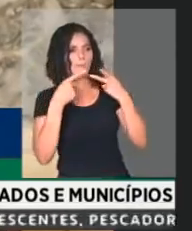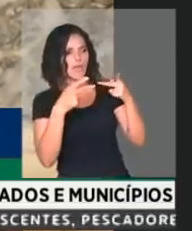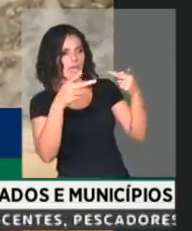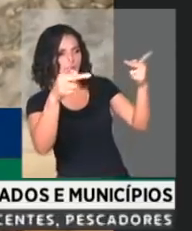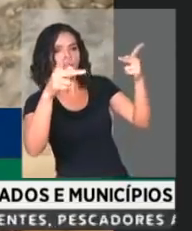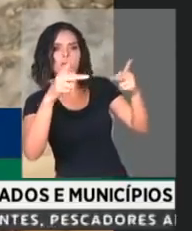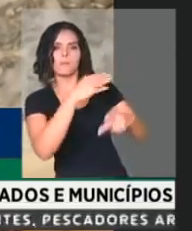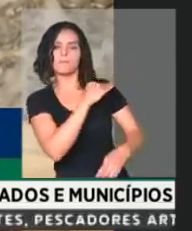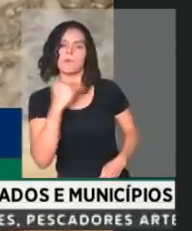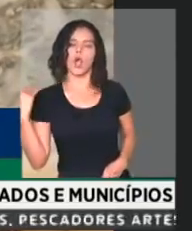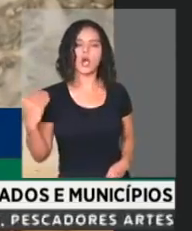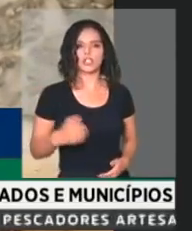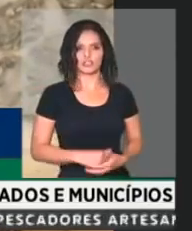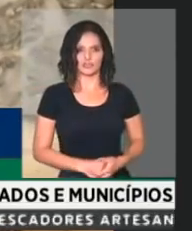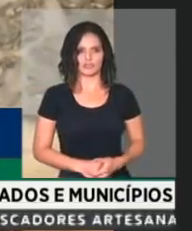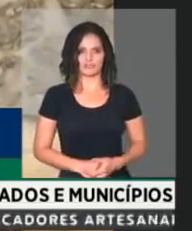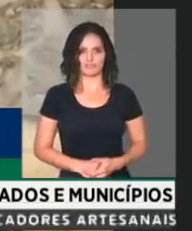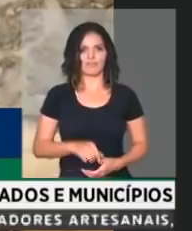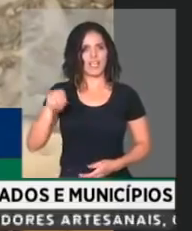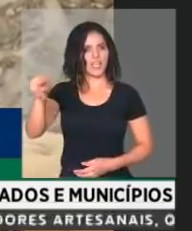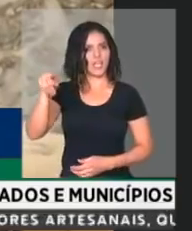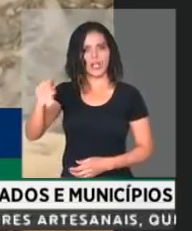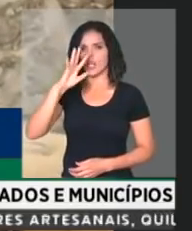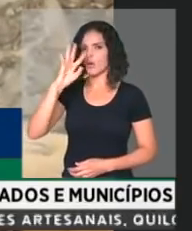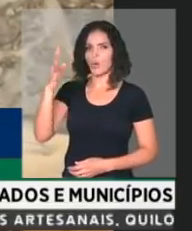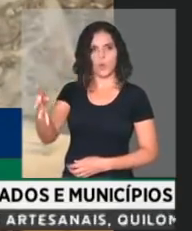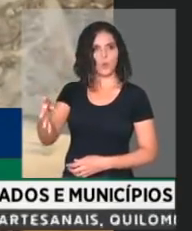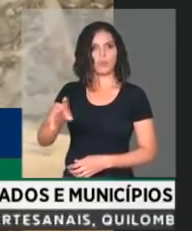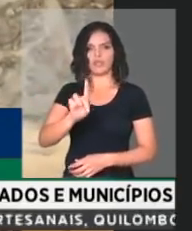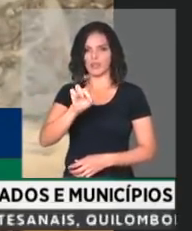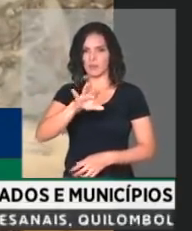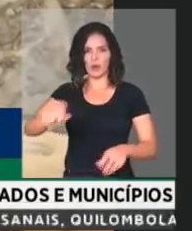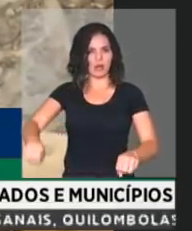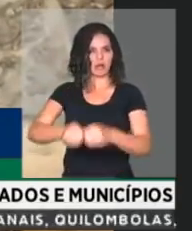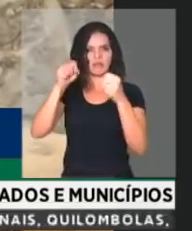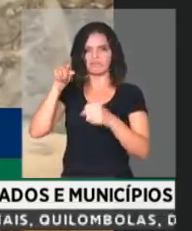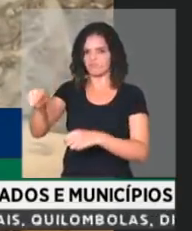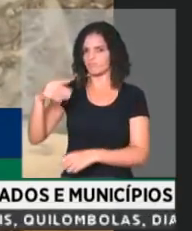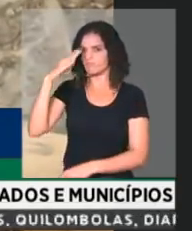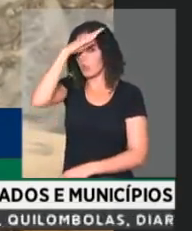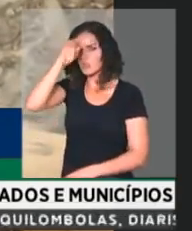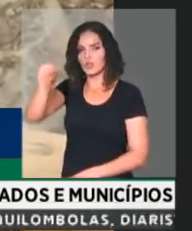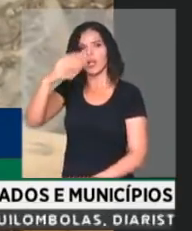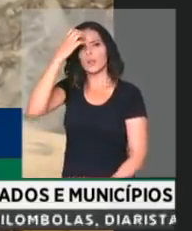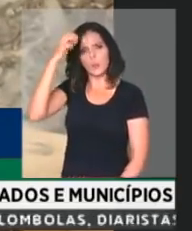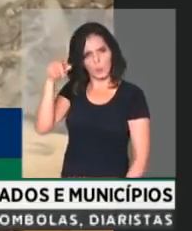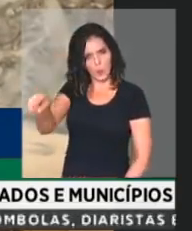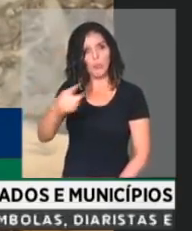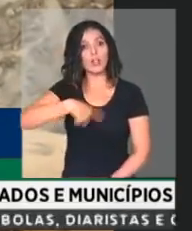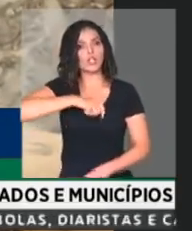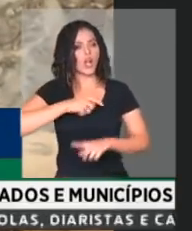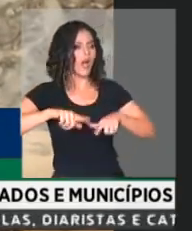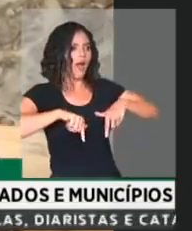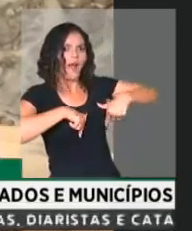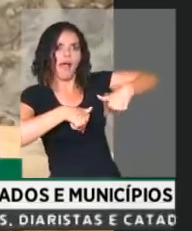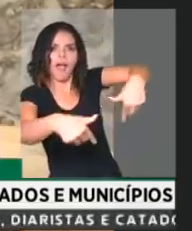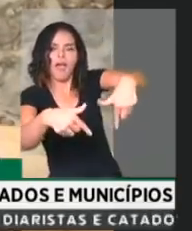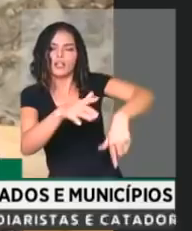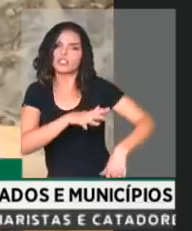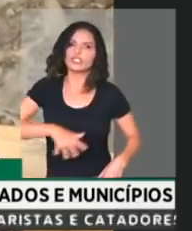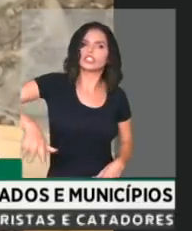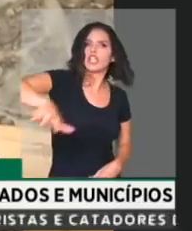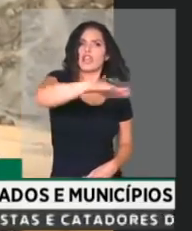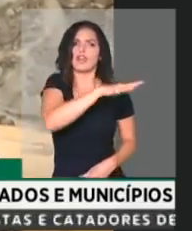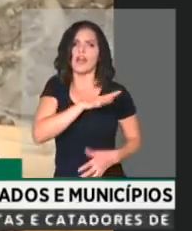mensageiro da crise é o presidente da República, mensageiro da ruptura democrática é o presidente da República. Nós temos que reagir de forma ampla,